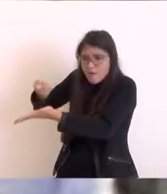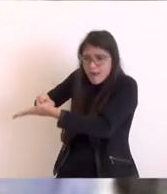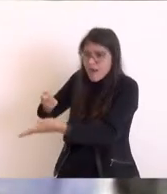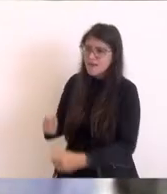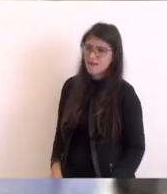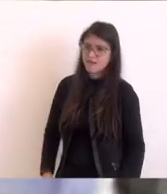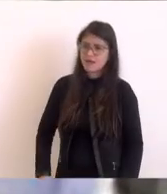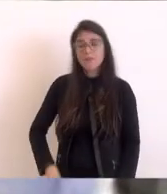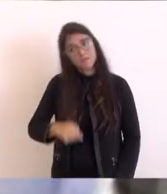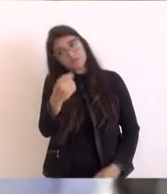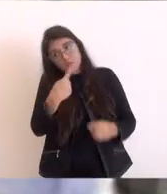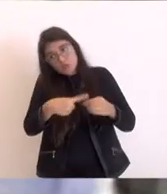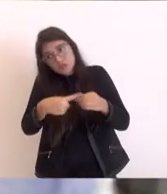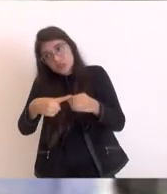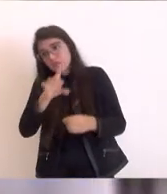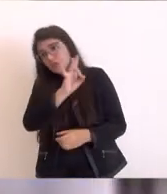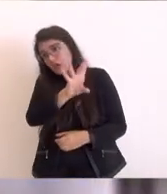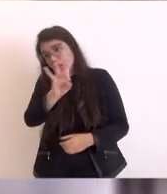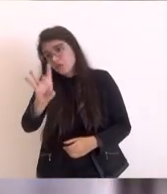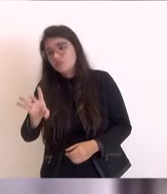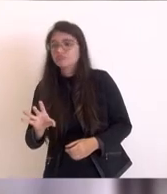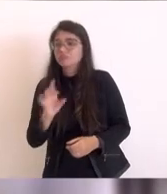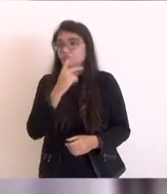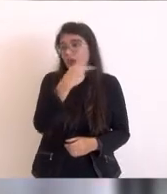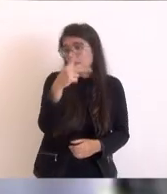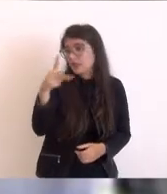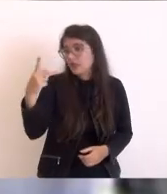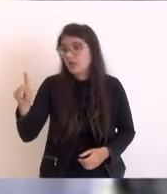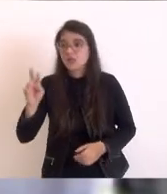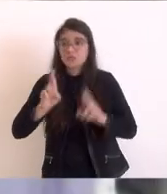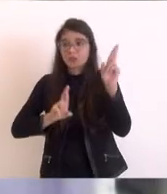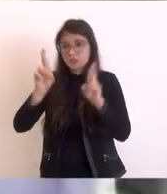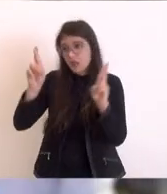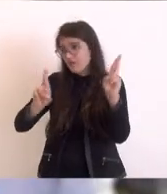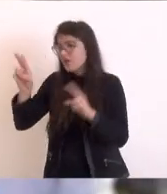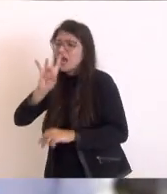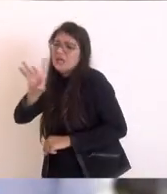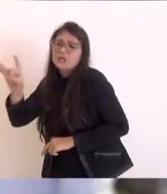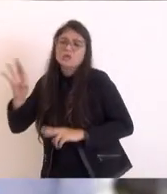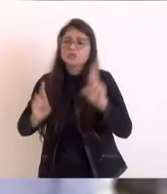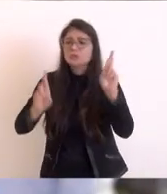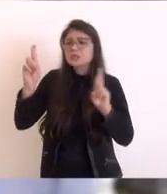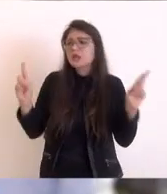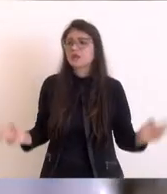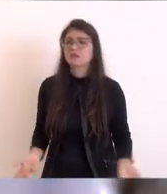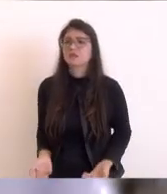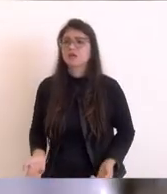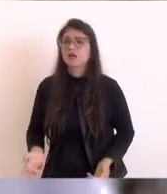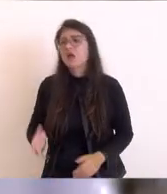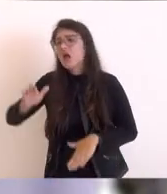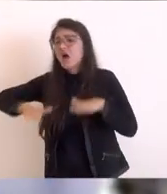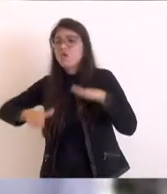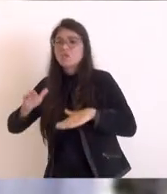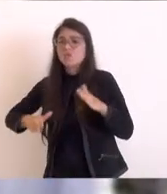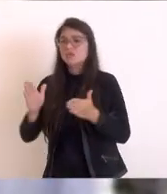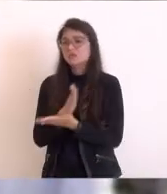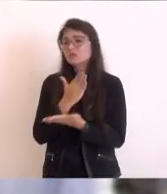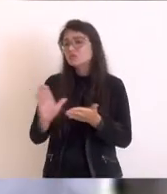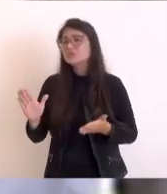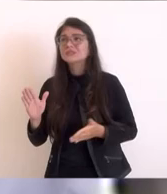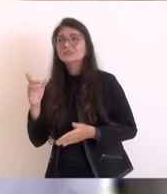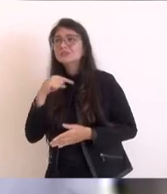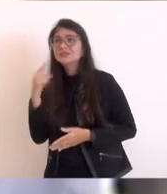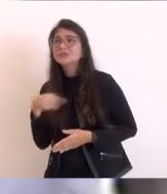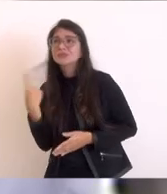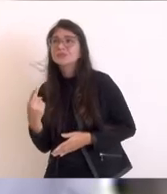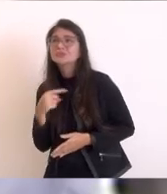o Estado para dentro do município. Nós precisamos, ninguém vai governar nada sozinho e tem coisa que a gente não consegue ter perna para governar. Então, nós temos que se